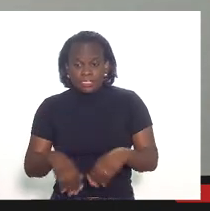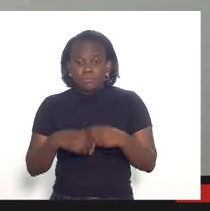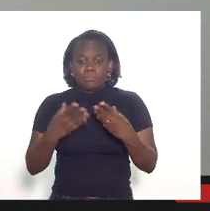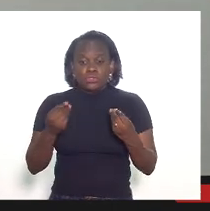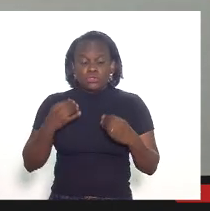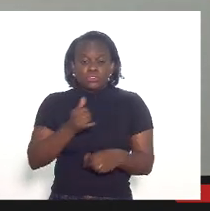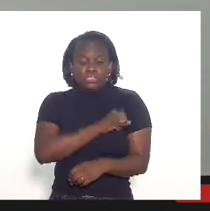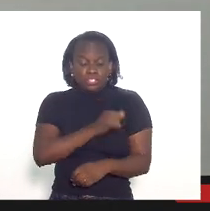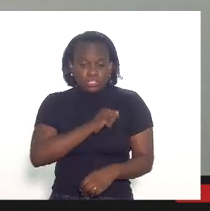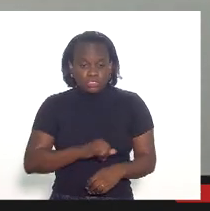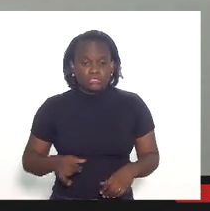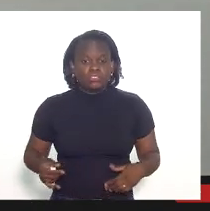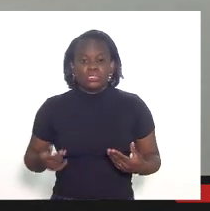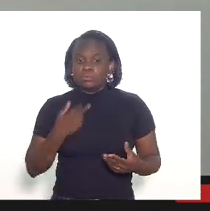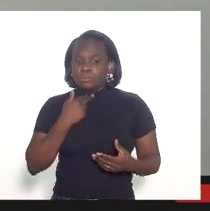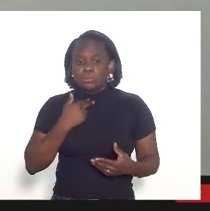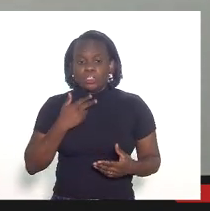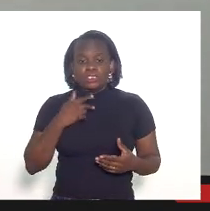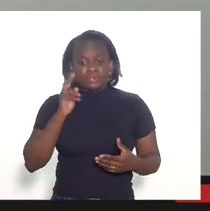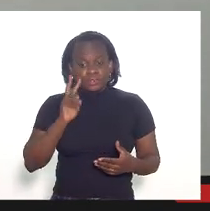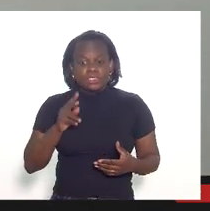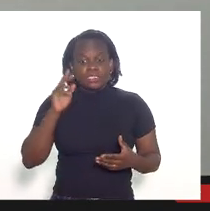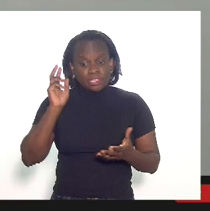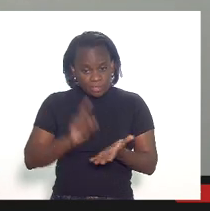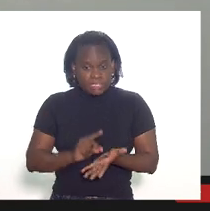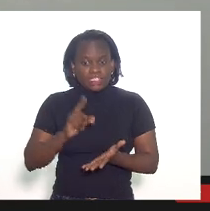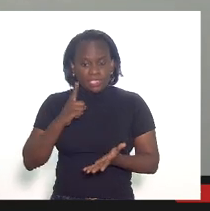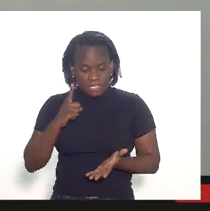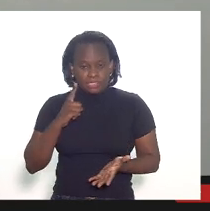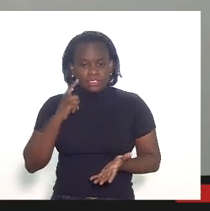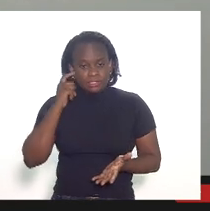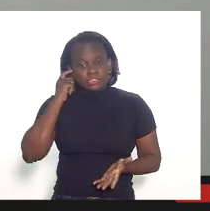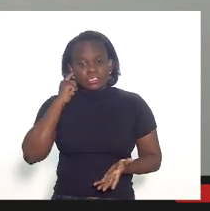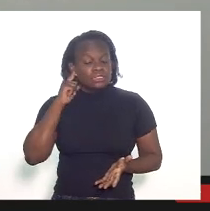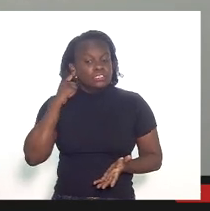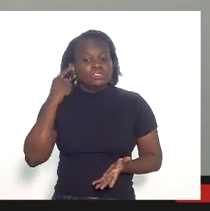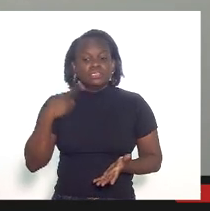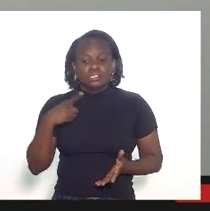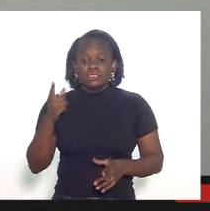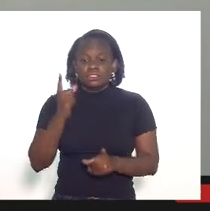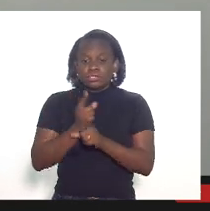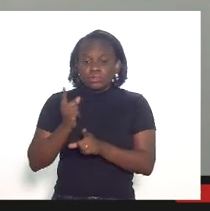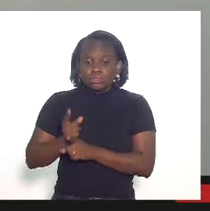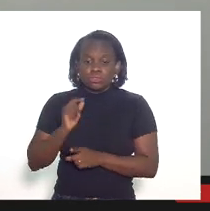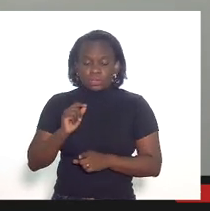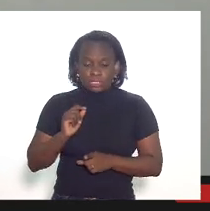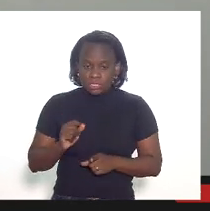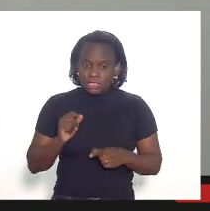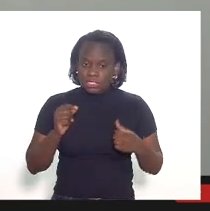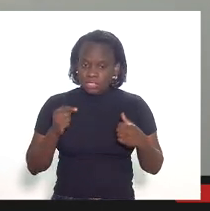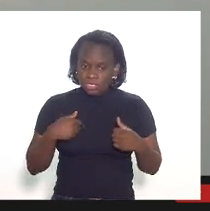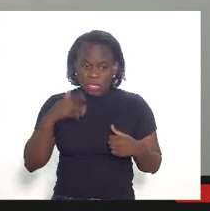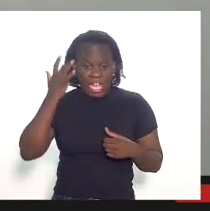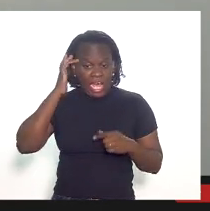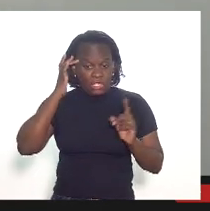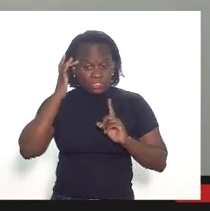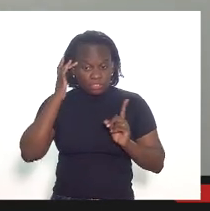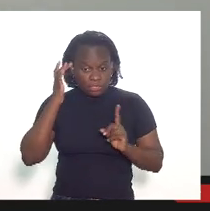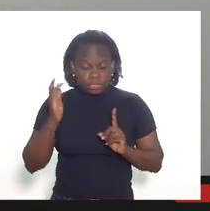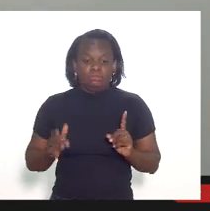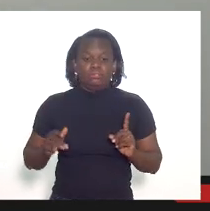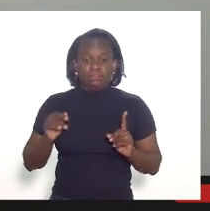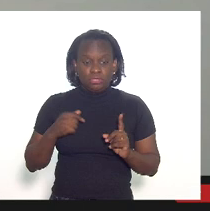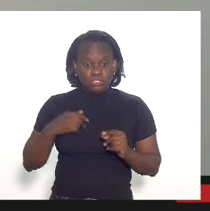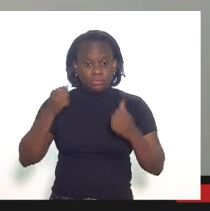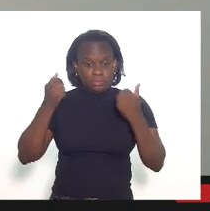a gente não pode deixar que esse risco ele é verdadeiro então assim a gente detectou isso não estou falando a gente acha no âmbito das